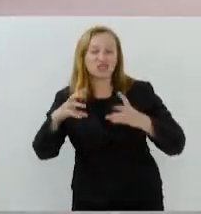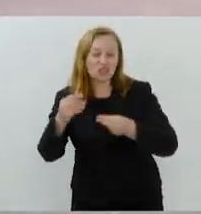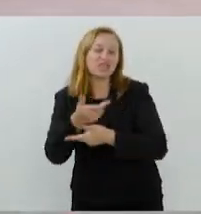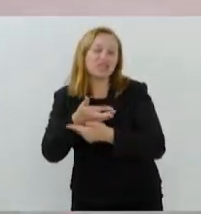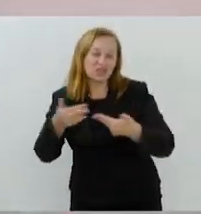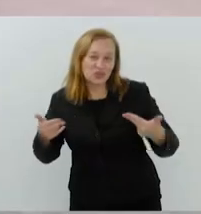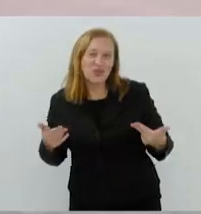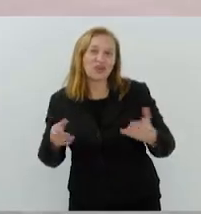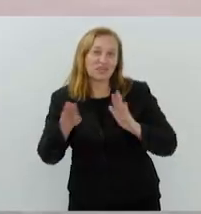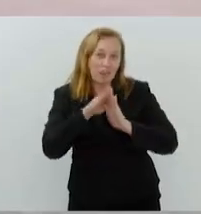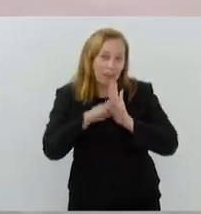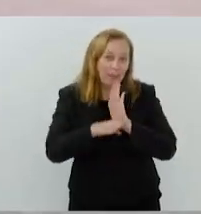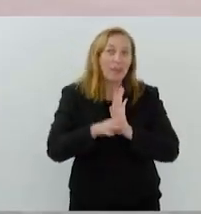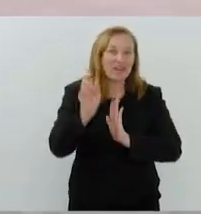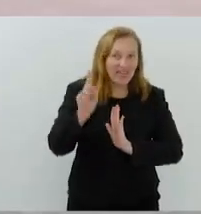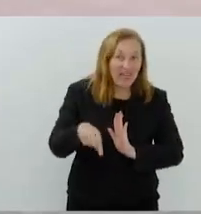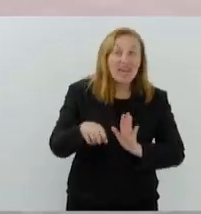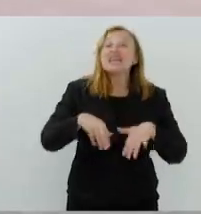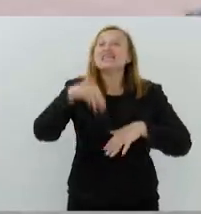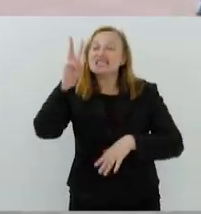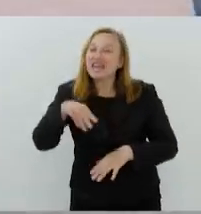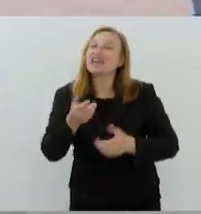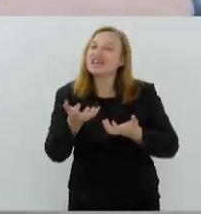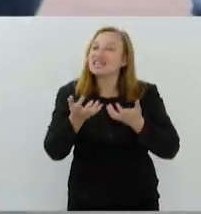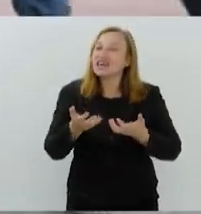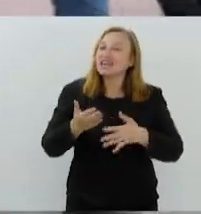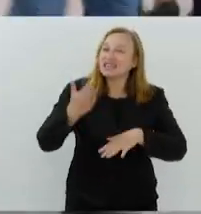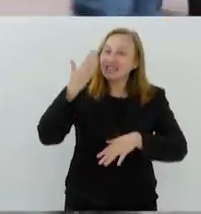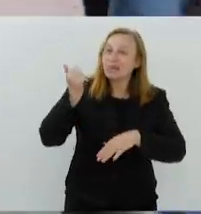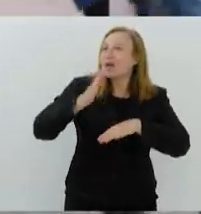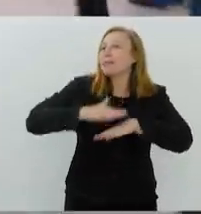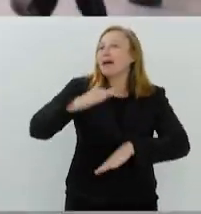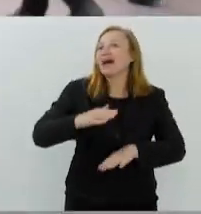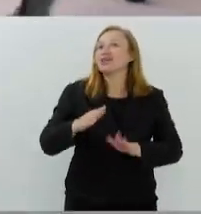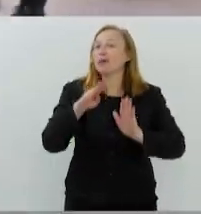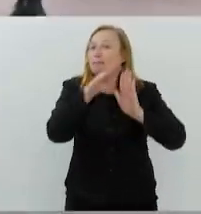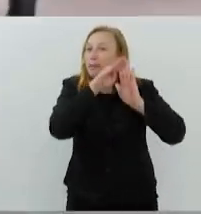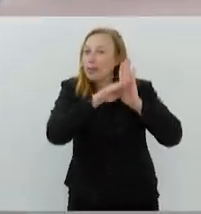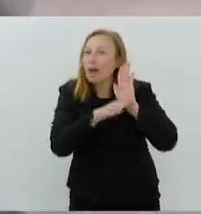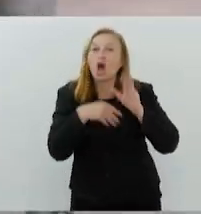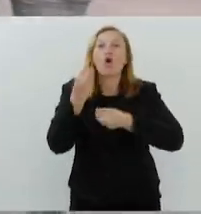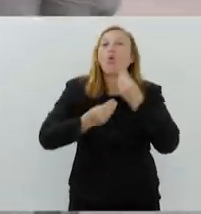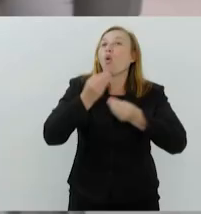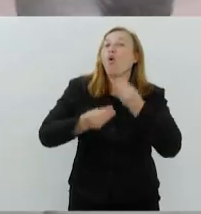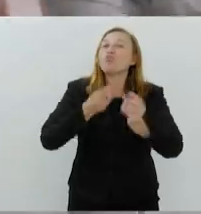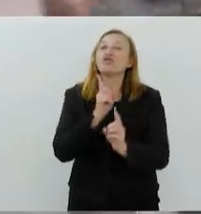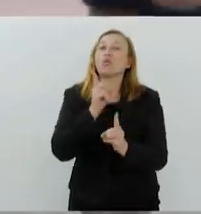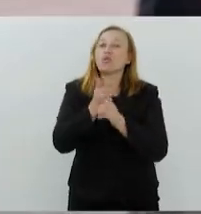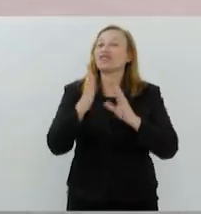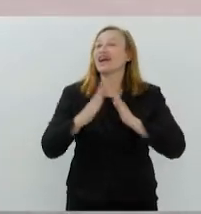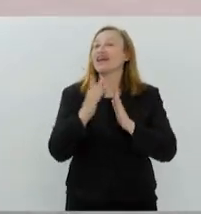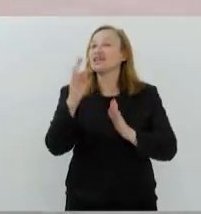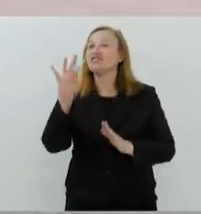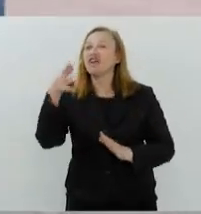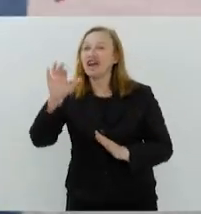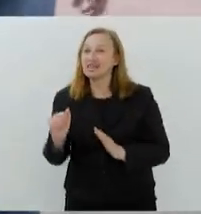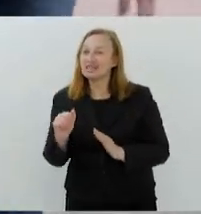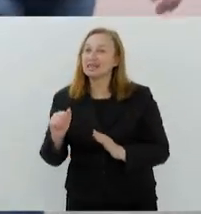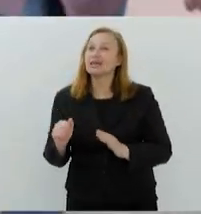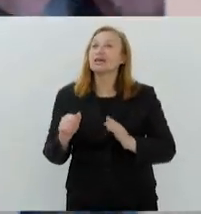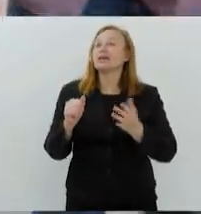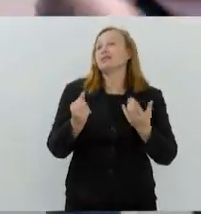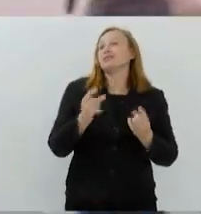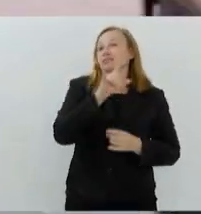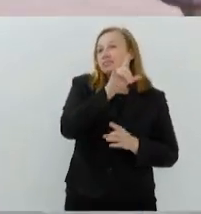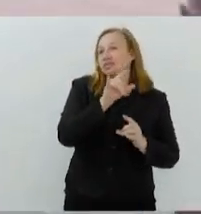atrações, todas as programações. E quem quiser saber mais a respeito dessa programação, como é que encontra a Casa França Brasil nas redes sociais,